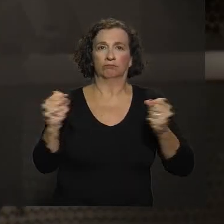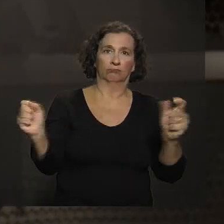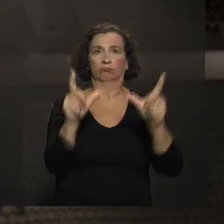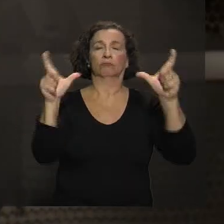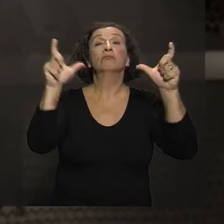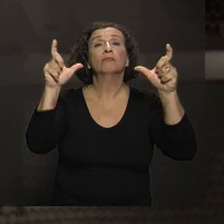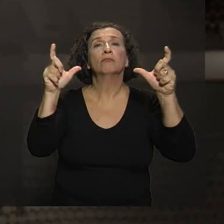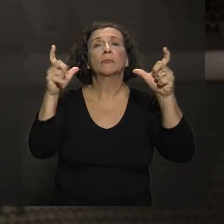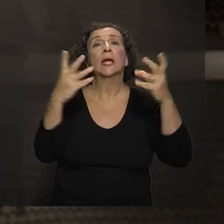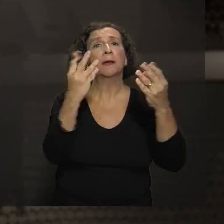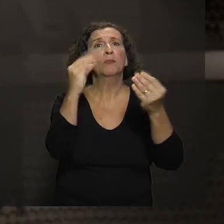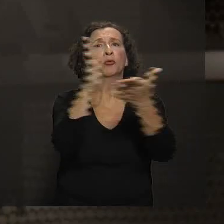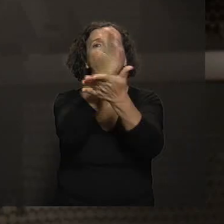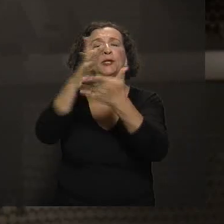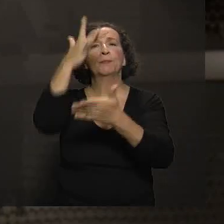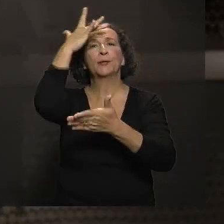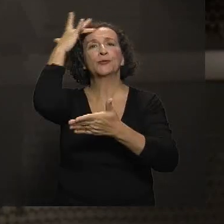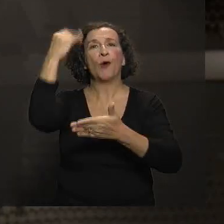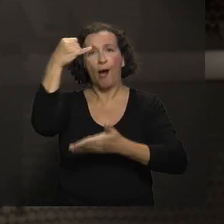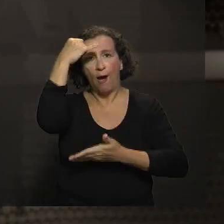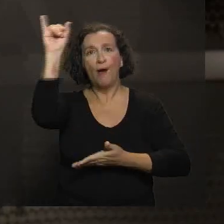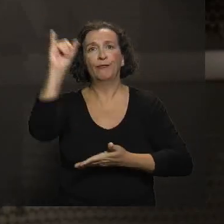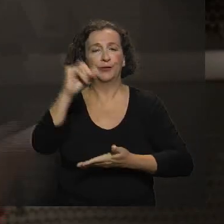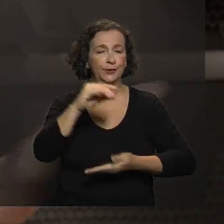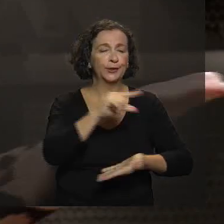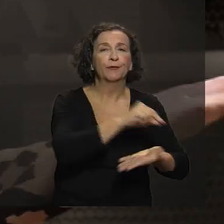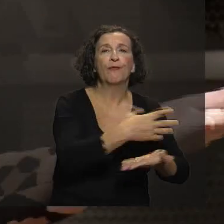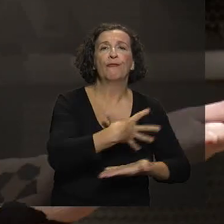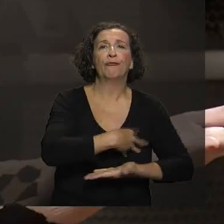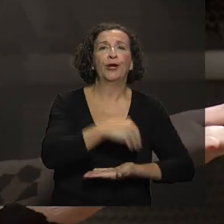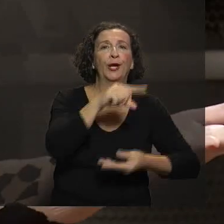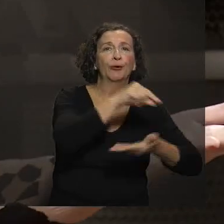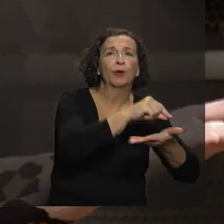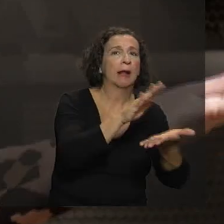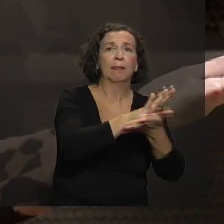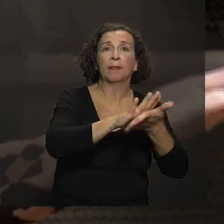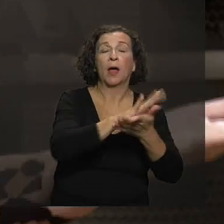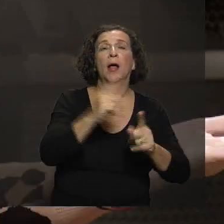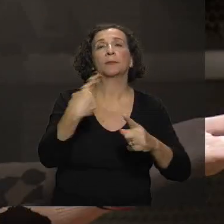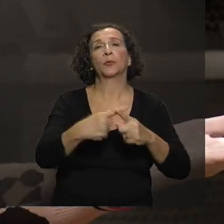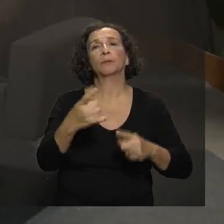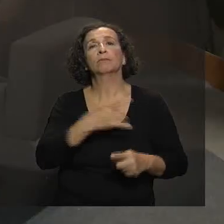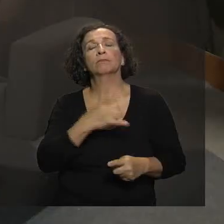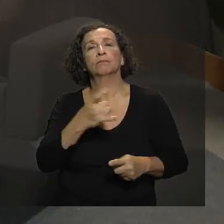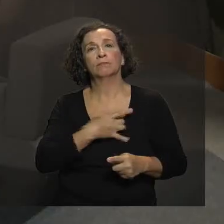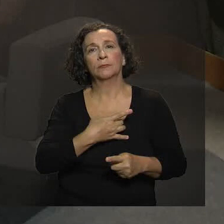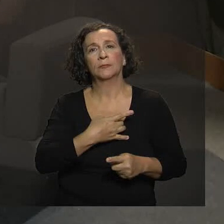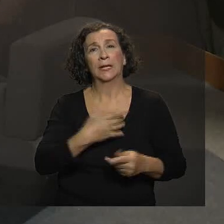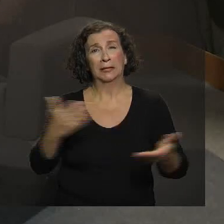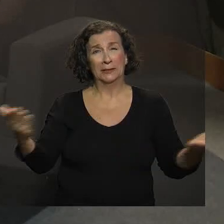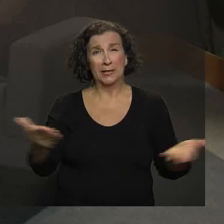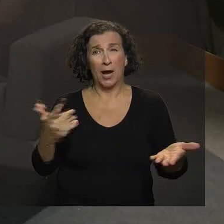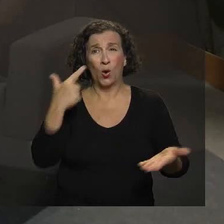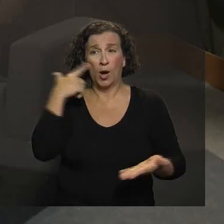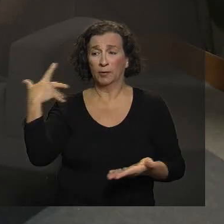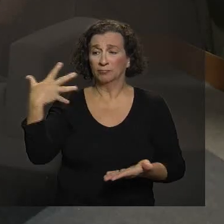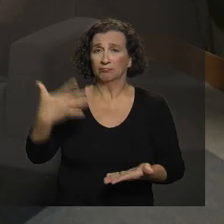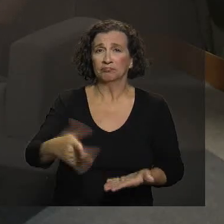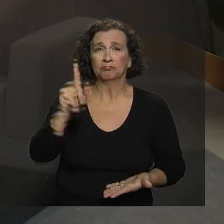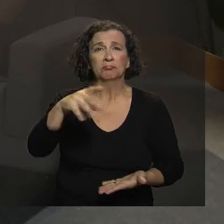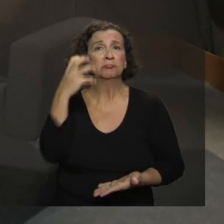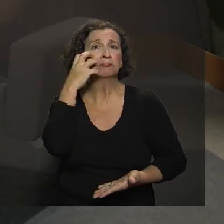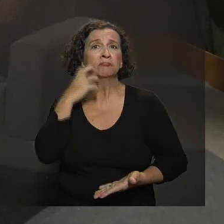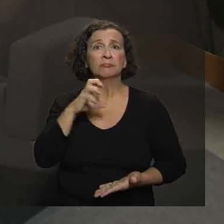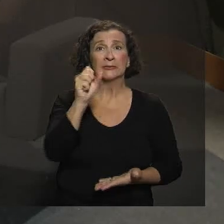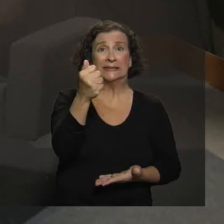muita gente está deixando de vacinar os filhos por conta disso. E a gente tem aí, então, o retorno do sarampo, que já havia sido erradicado